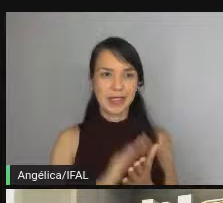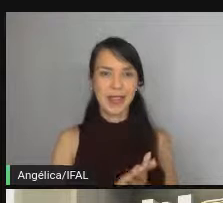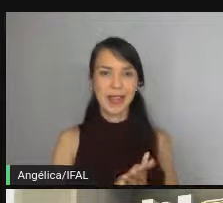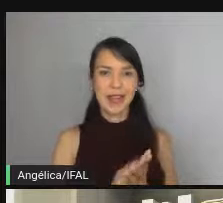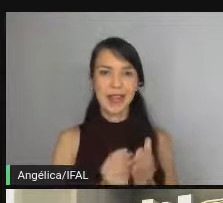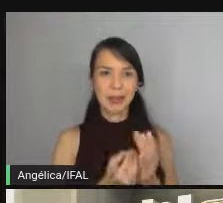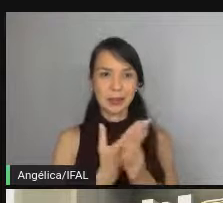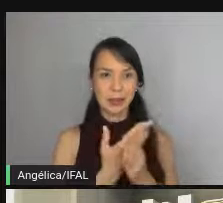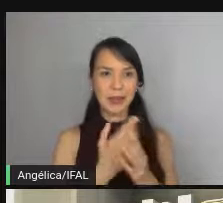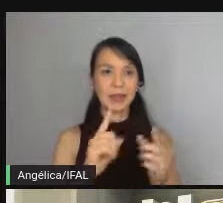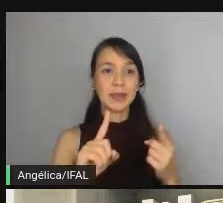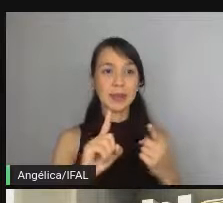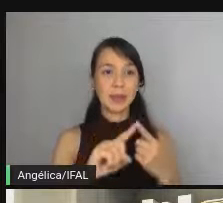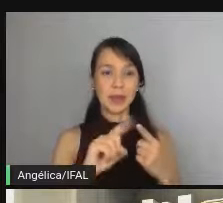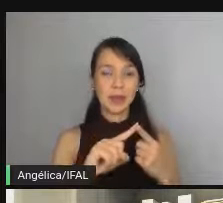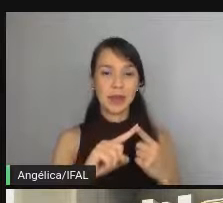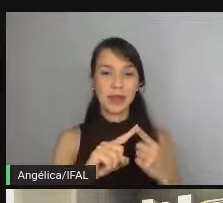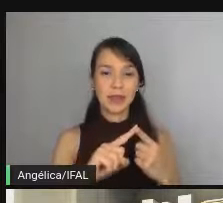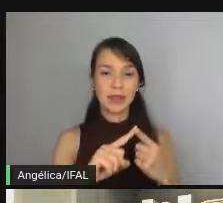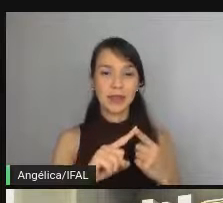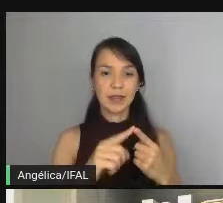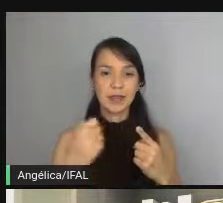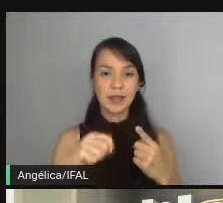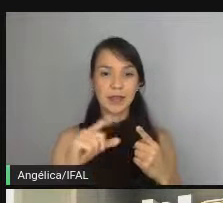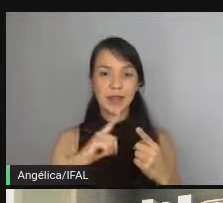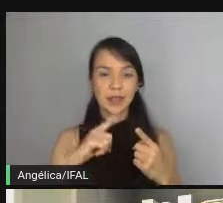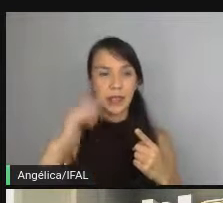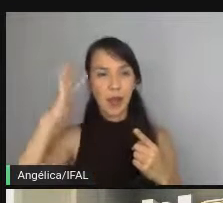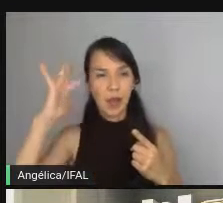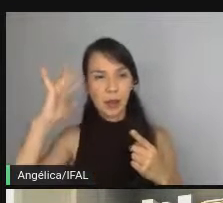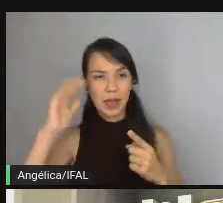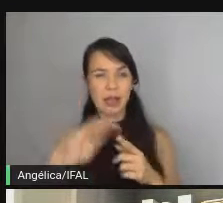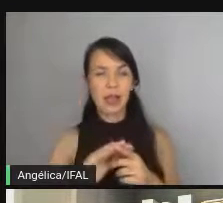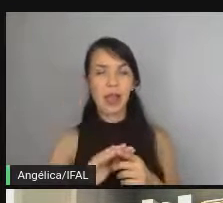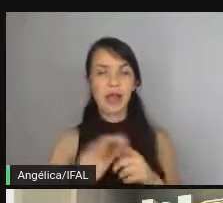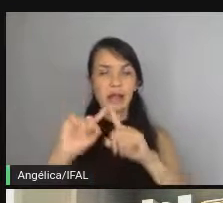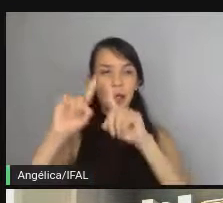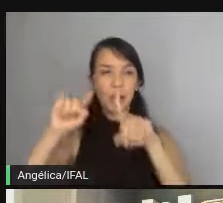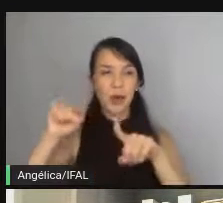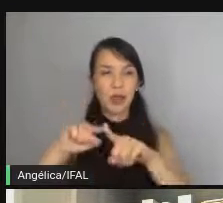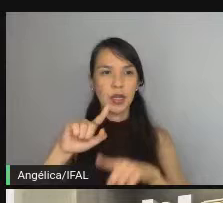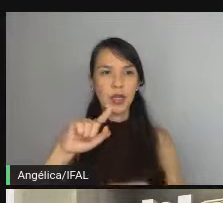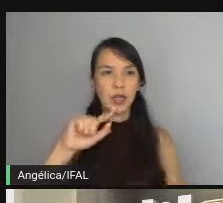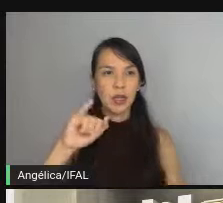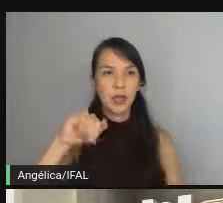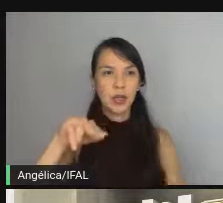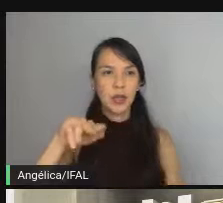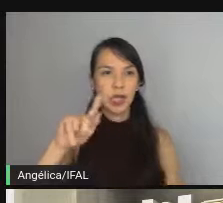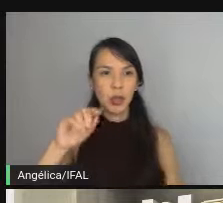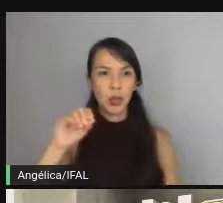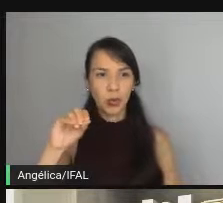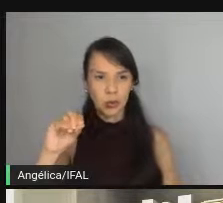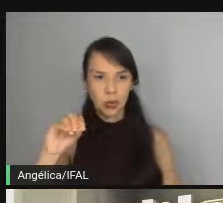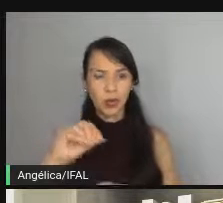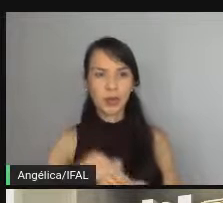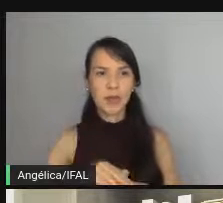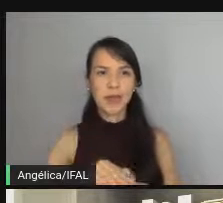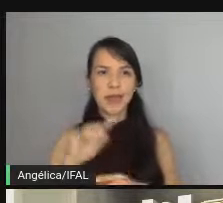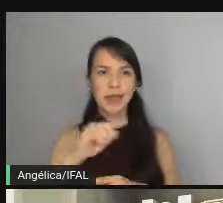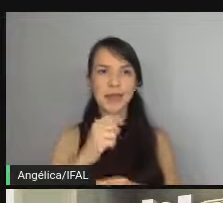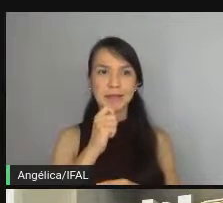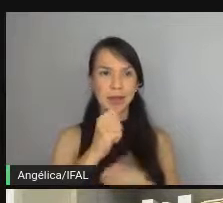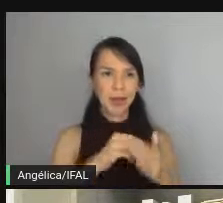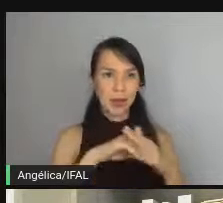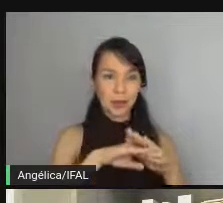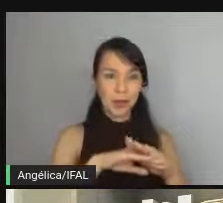do zero a primeira coisa que a gente tem que começar quando vai pensar em um projeto em Go e aí Rashid não tá acostumado com